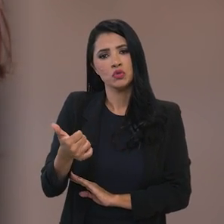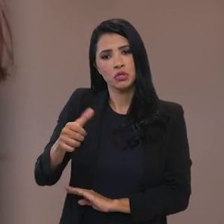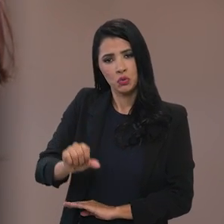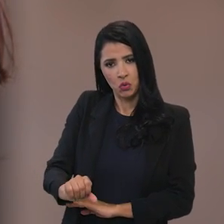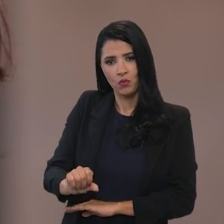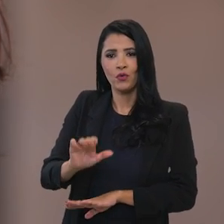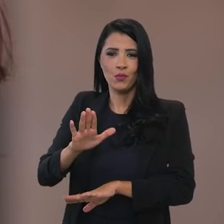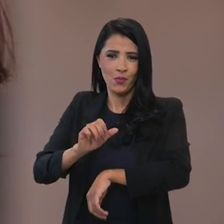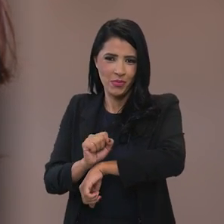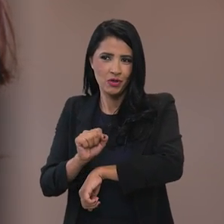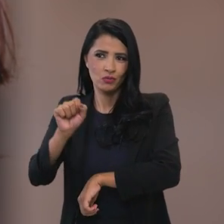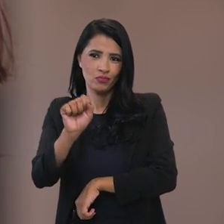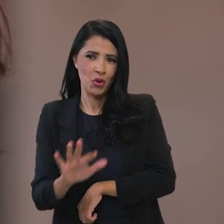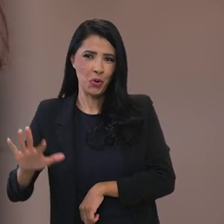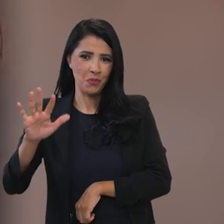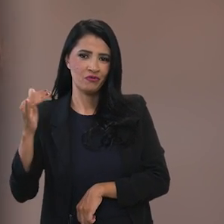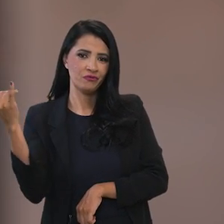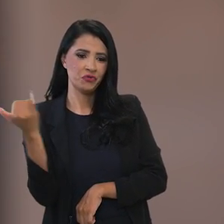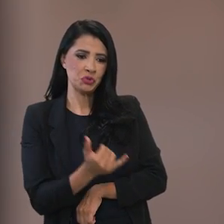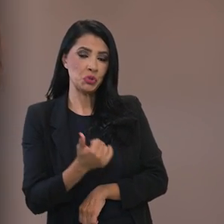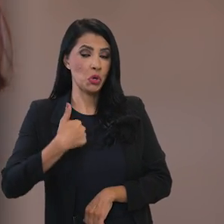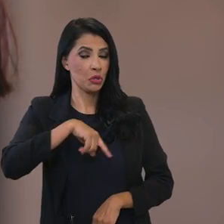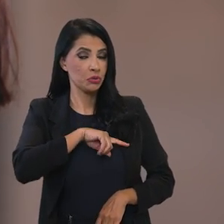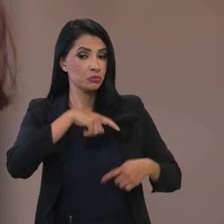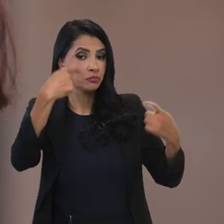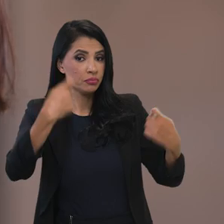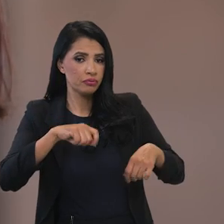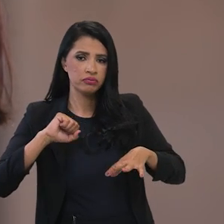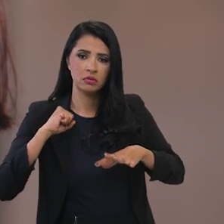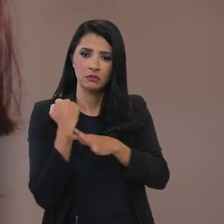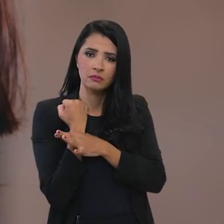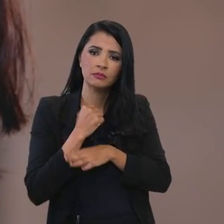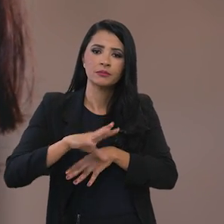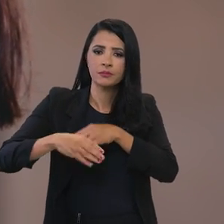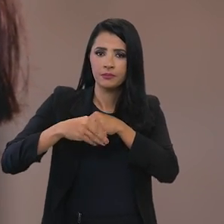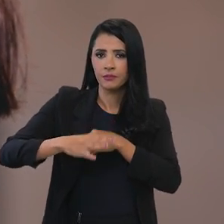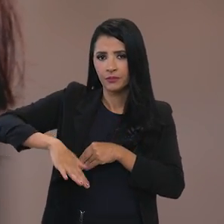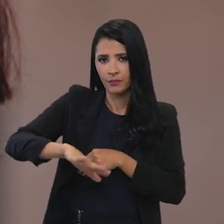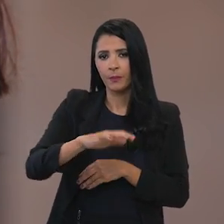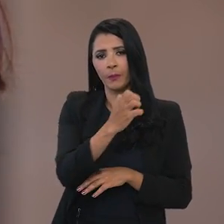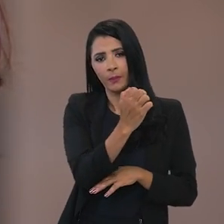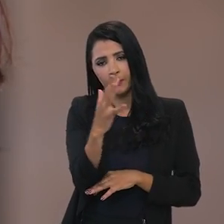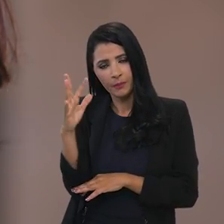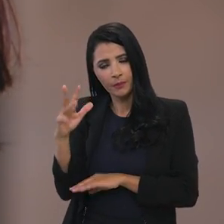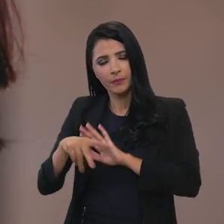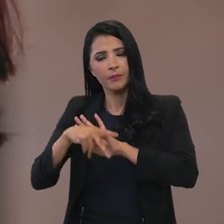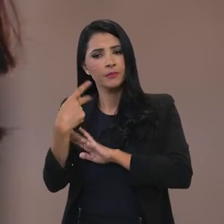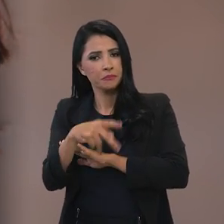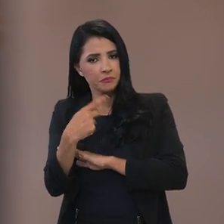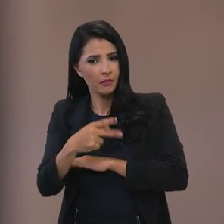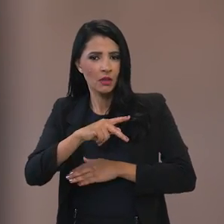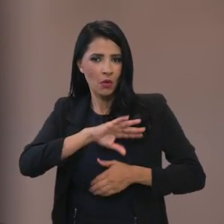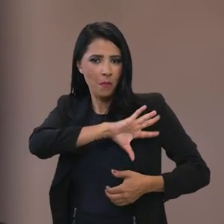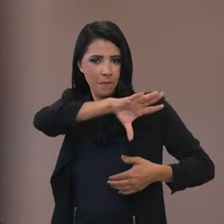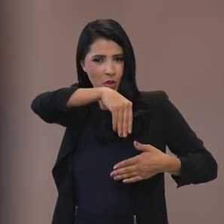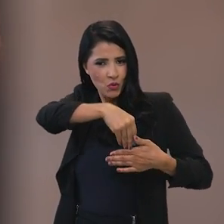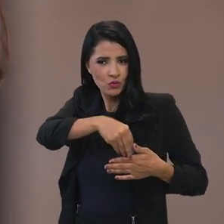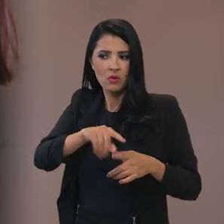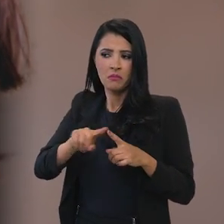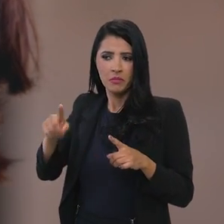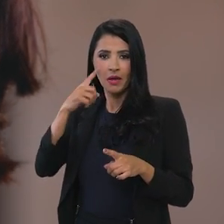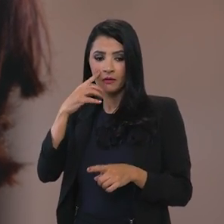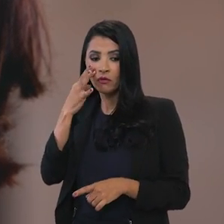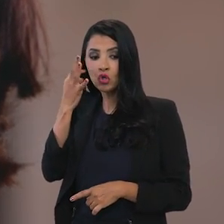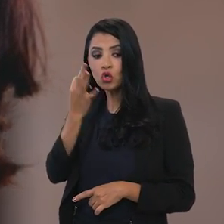quando os europeus disseram olha nós precisamos de garantias adicionais na área ambiental por parte do Mercosul mas na